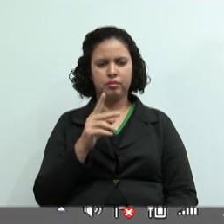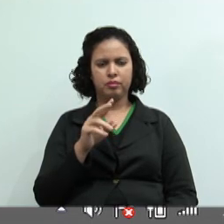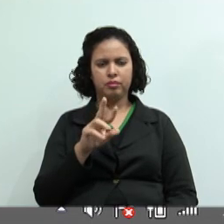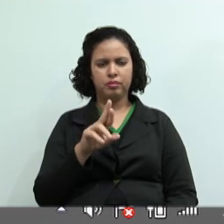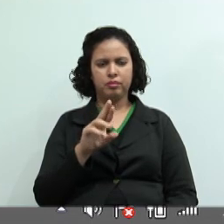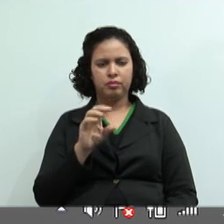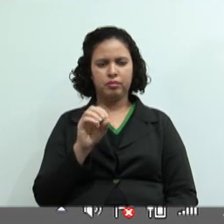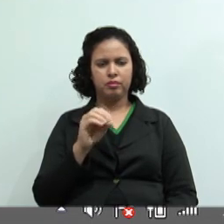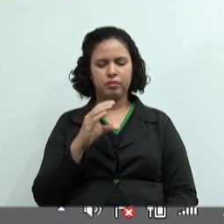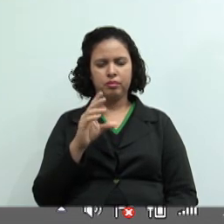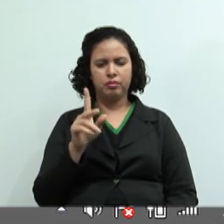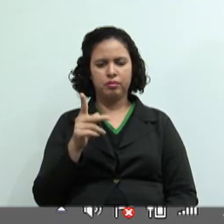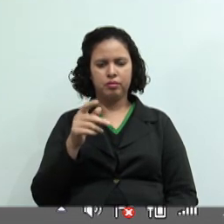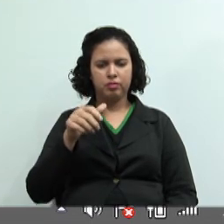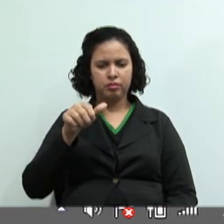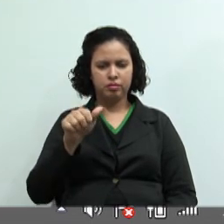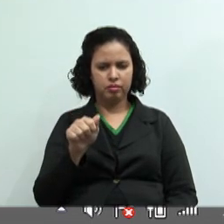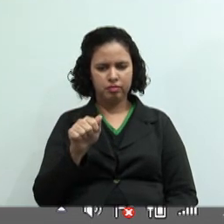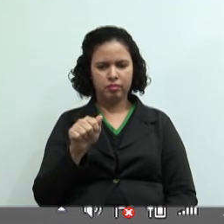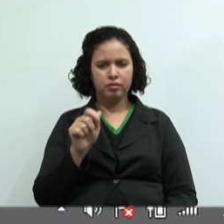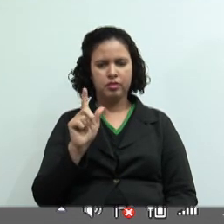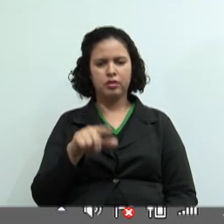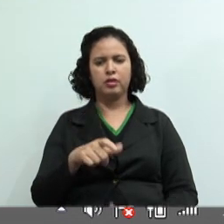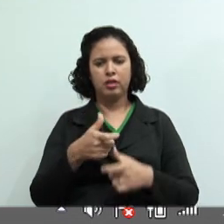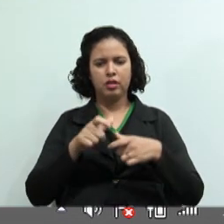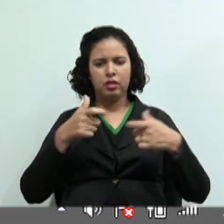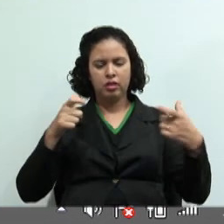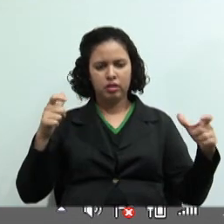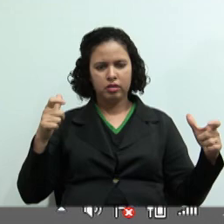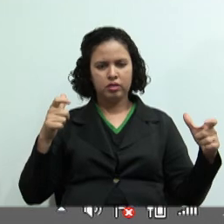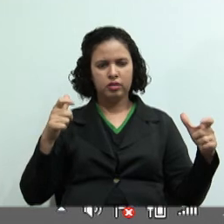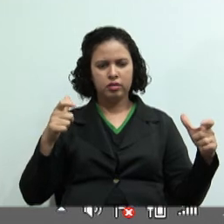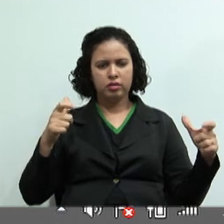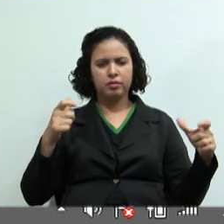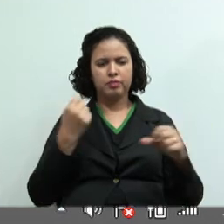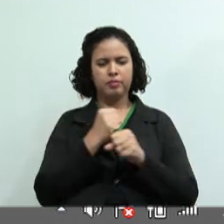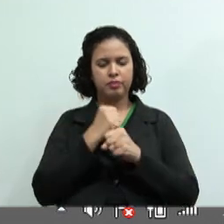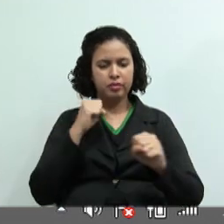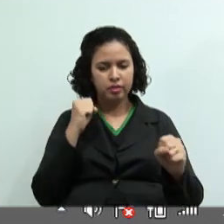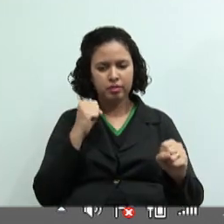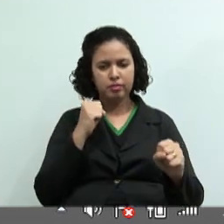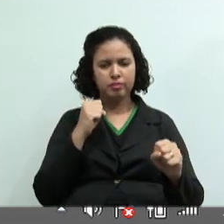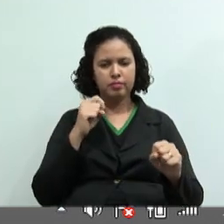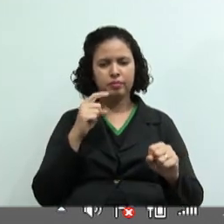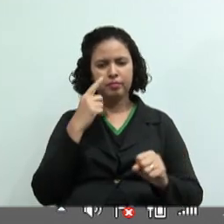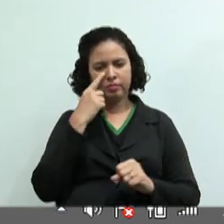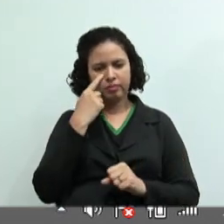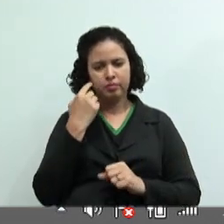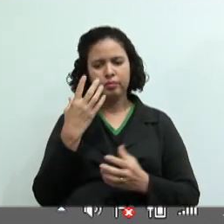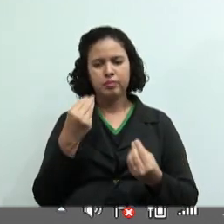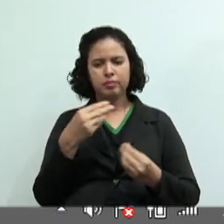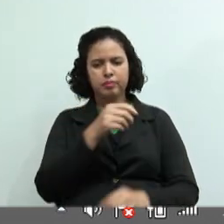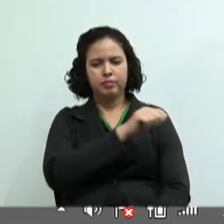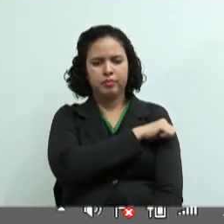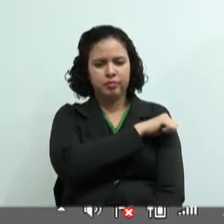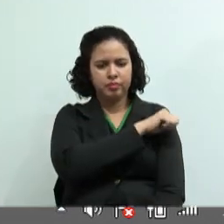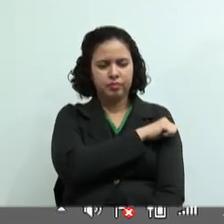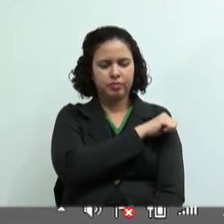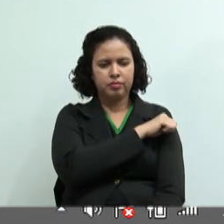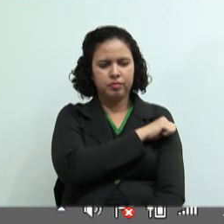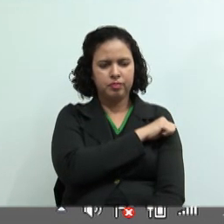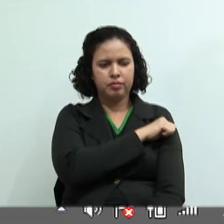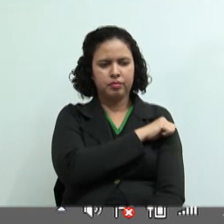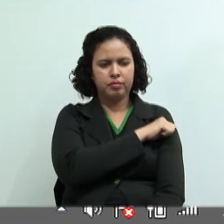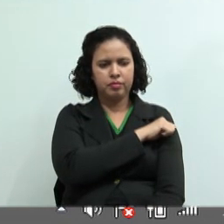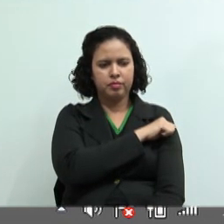Branco, município de Campo Novo de Rondônia. Olha que turma linda, enorme, muito grande a turma. Tem uma outra aqui,